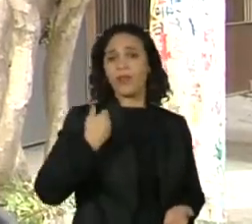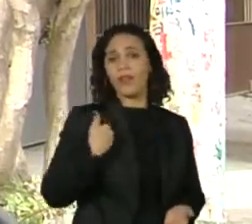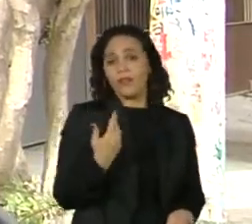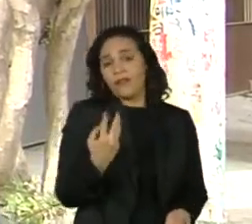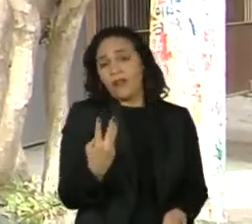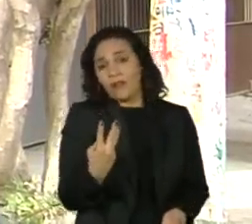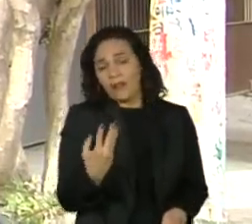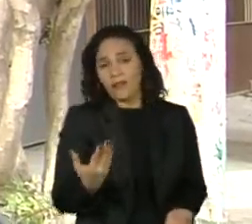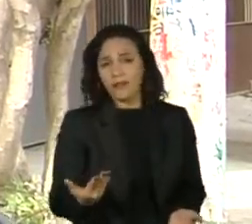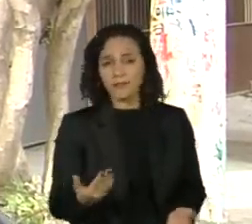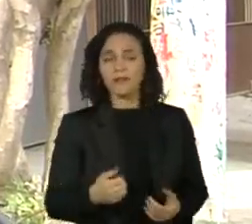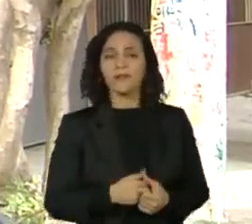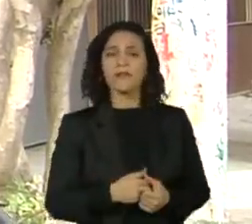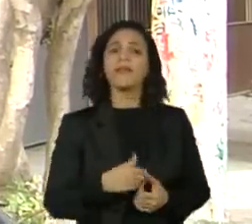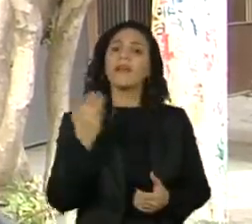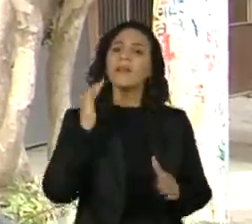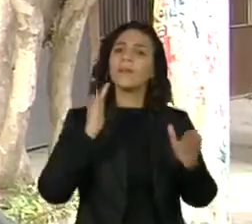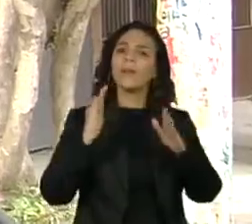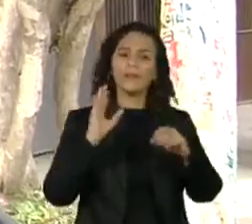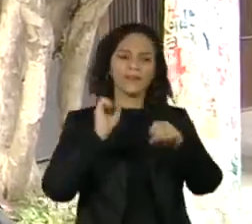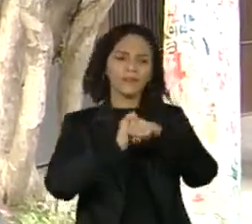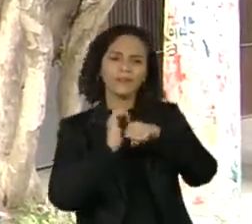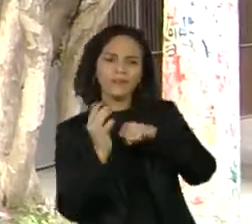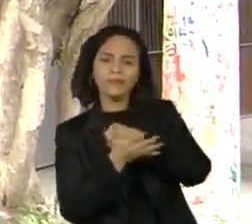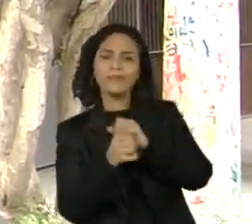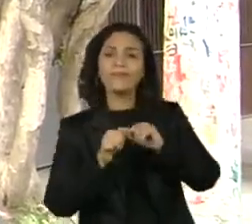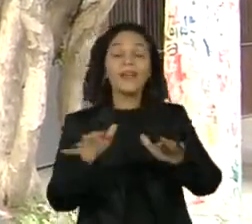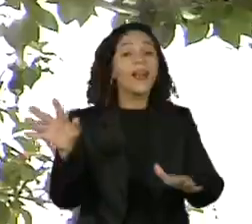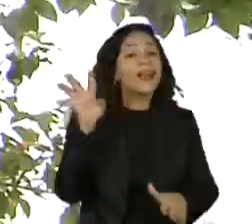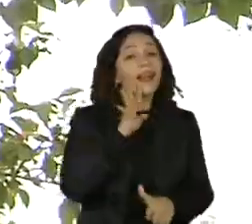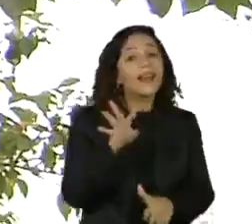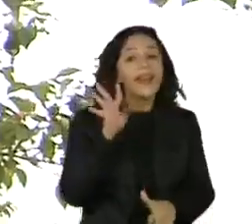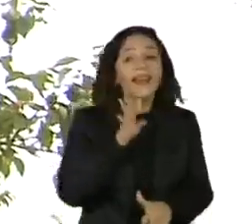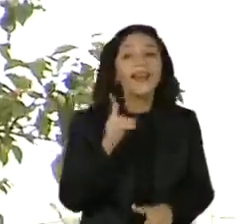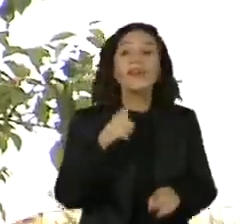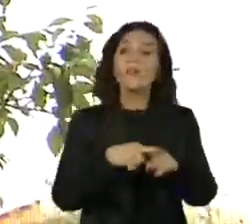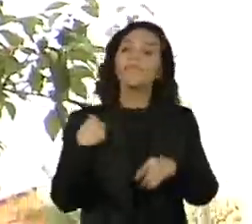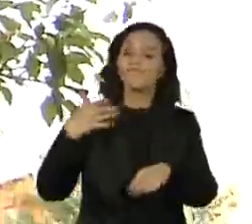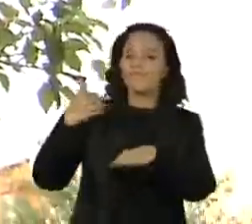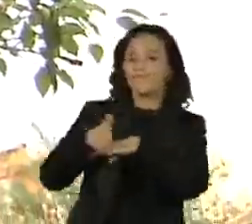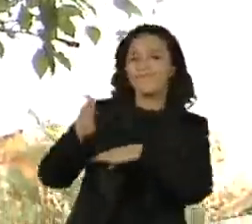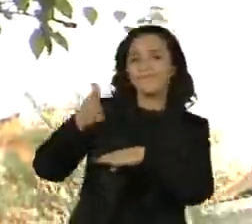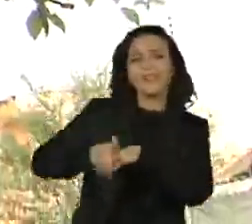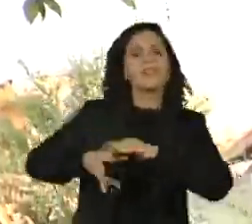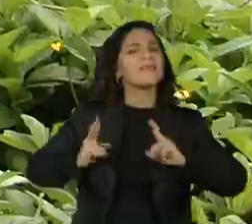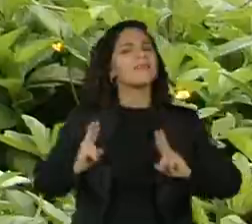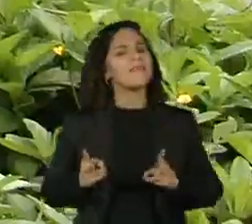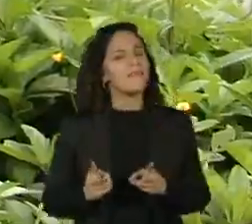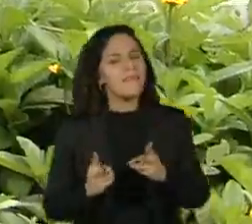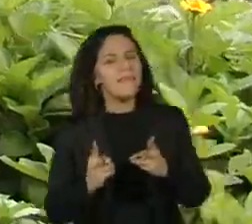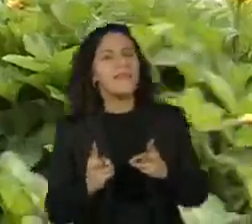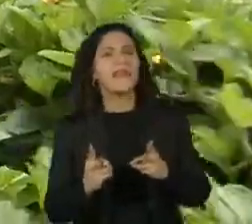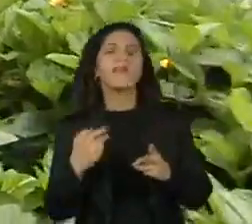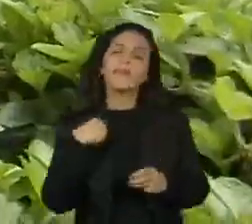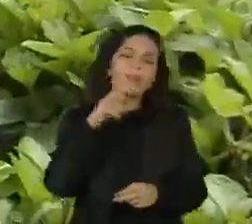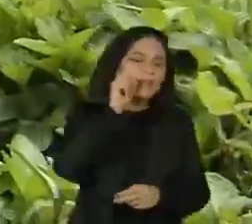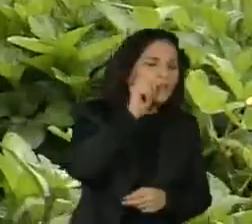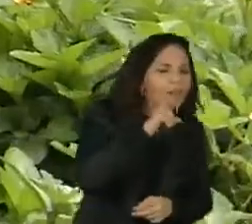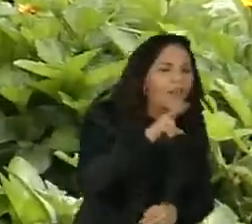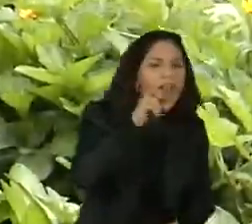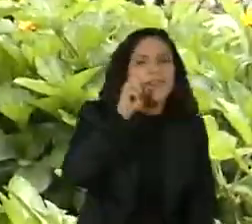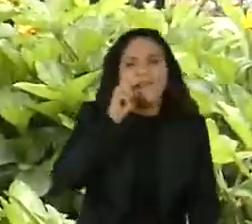três e durante a quarentena foi super bacana, porque a gente vinha muito para cá, ficava vendo as